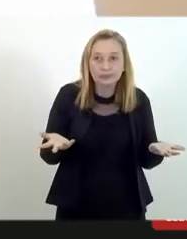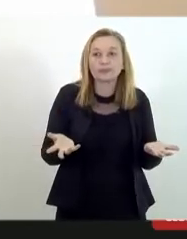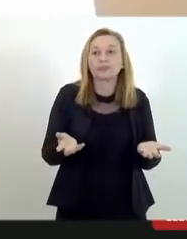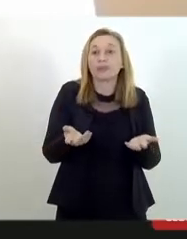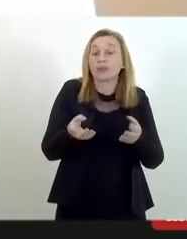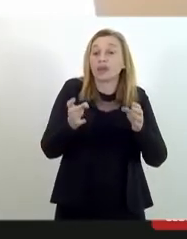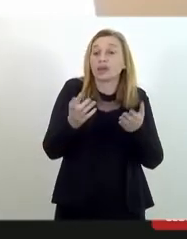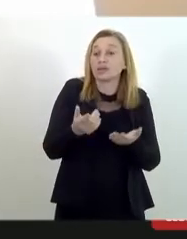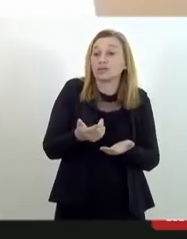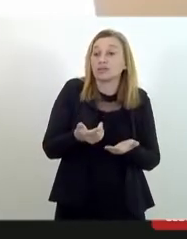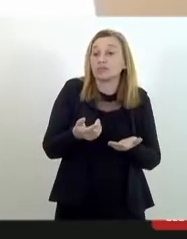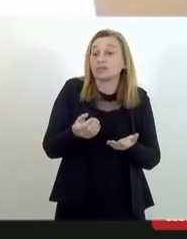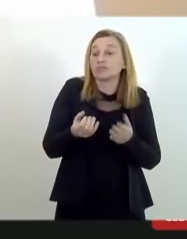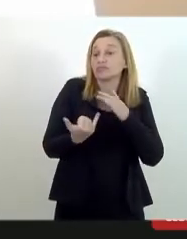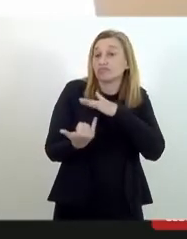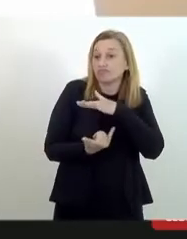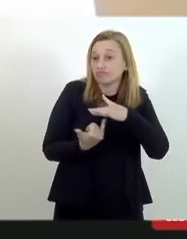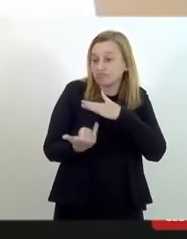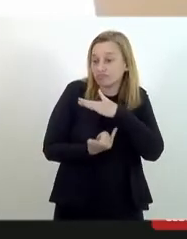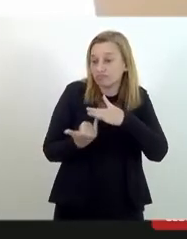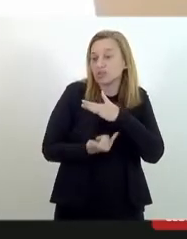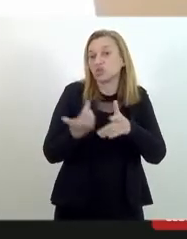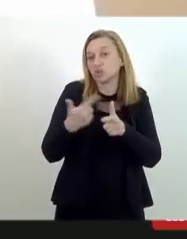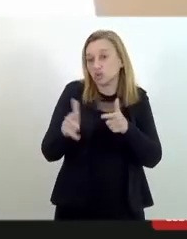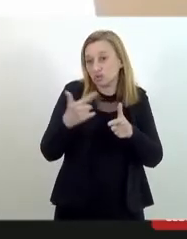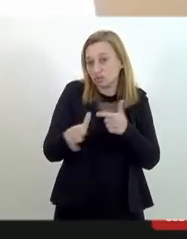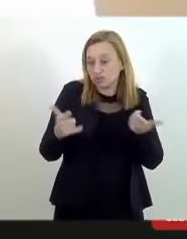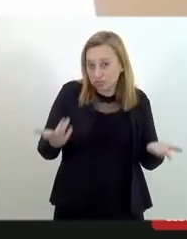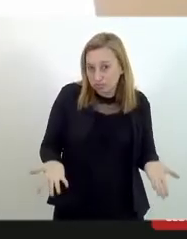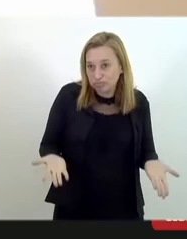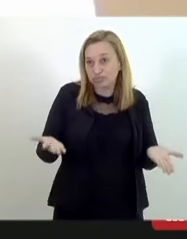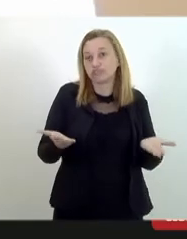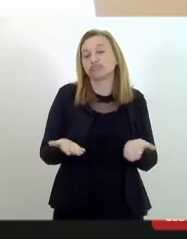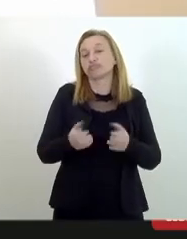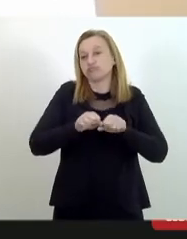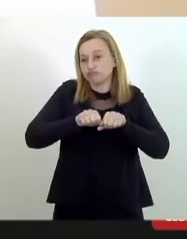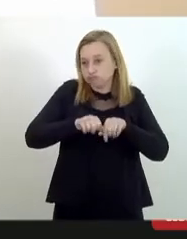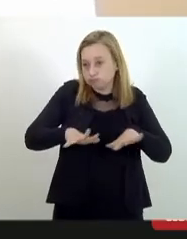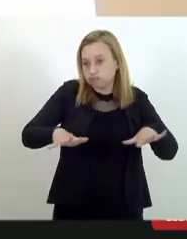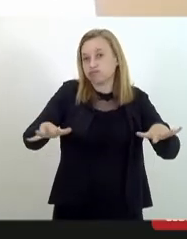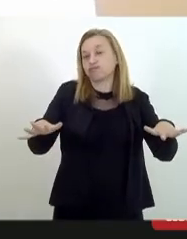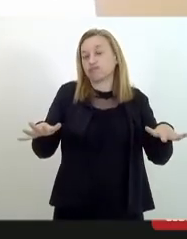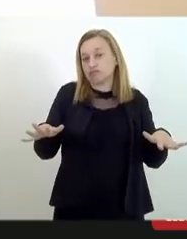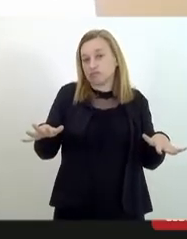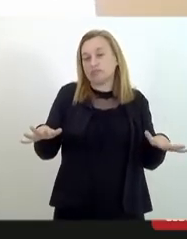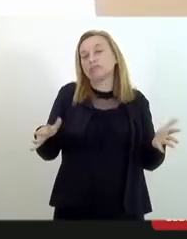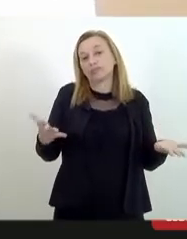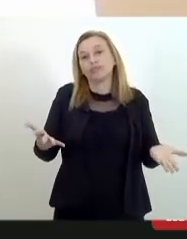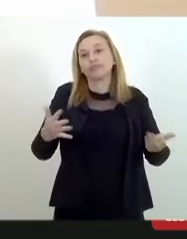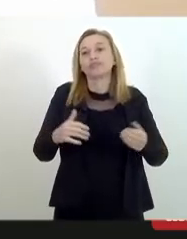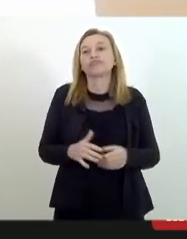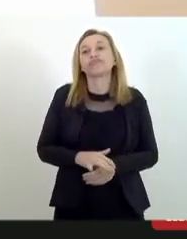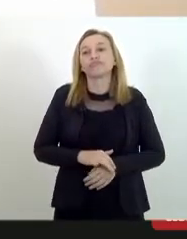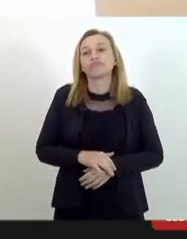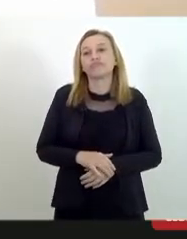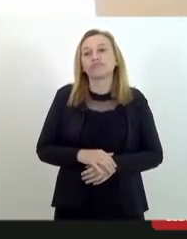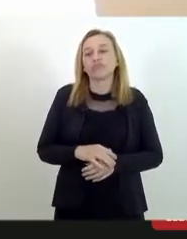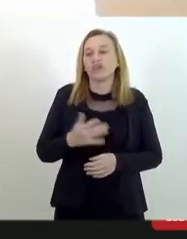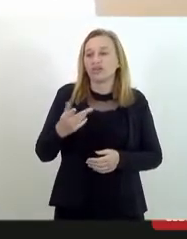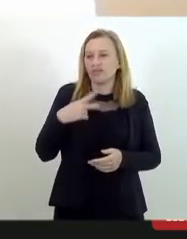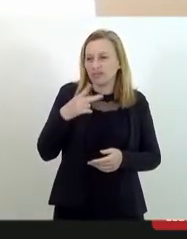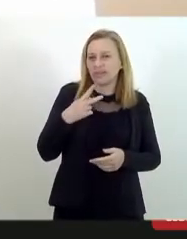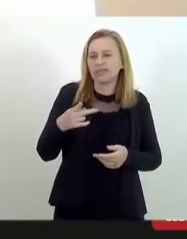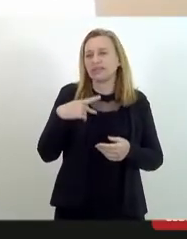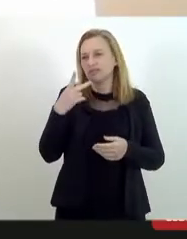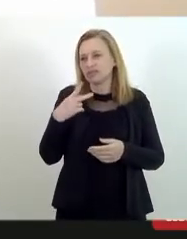problema institucional que encontra a sede, base, se espraia por todo o nosso território. Já há muitos relatos na